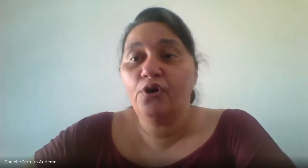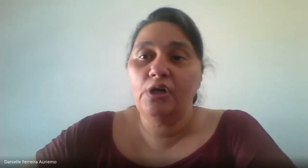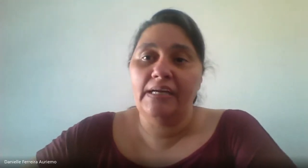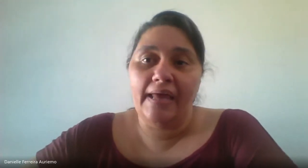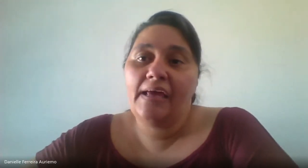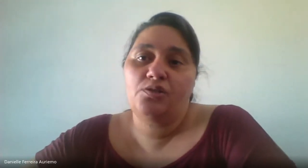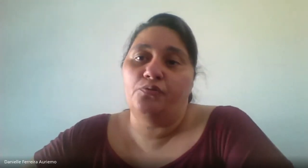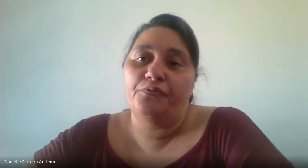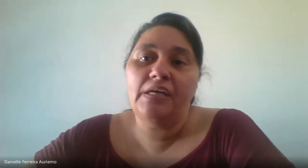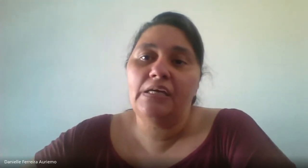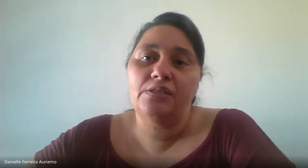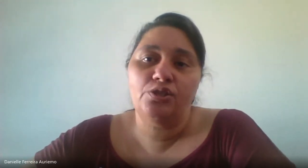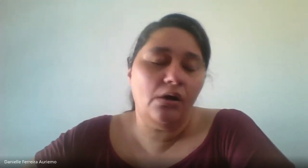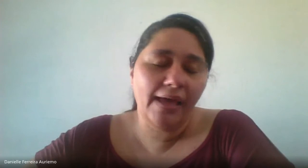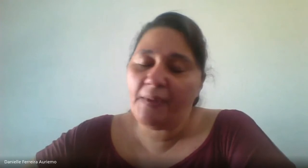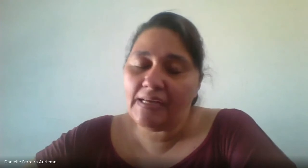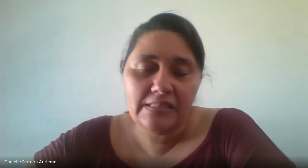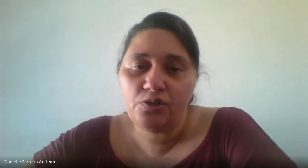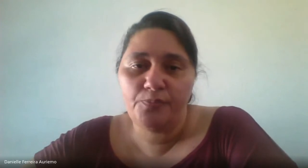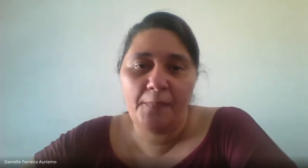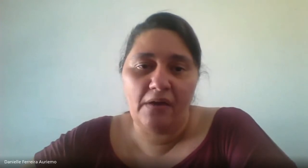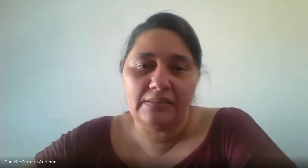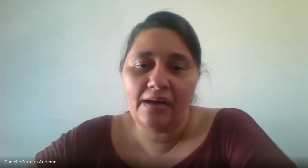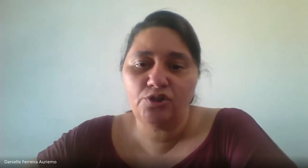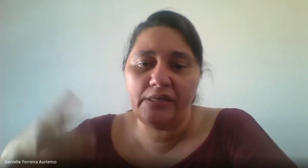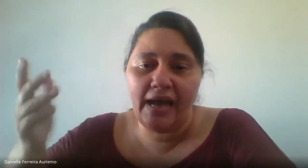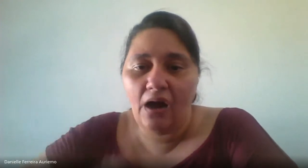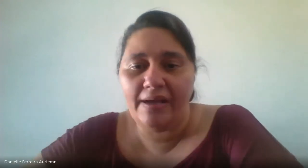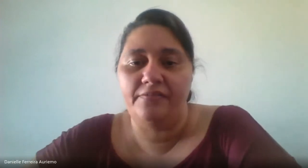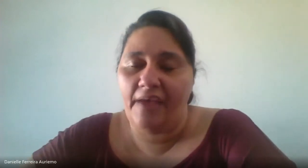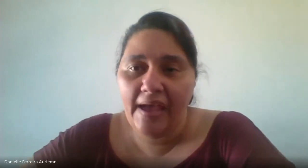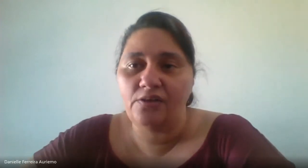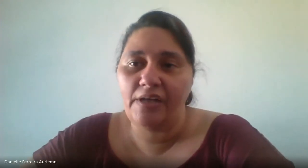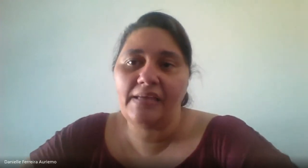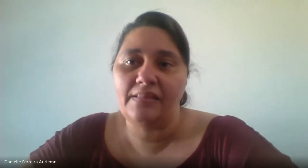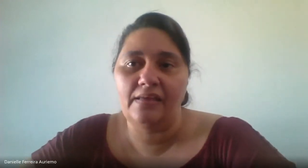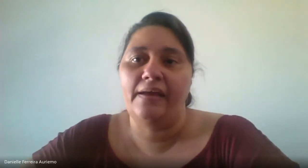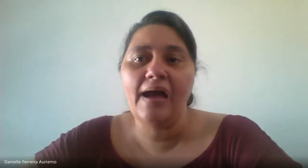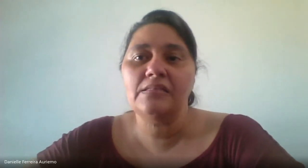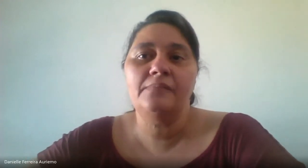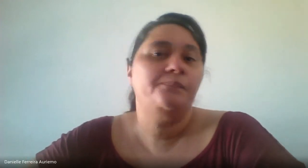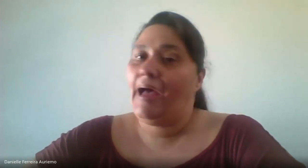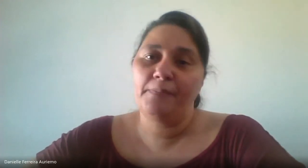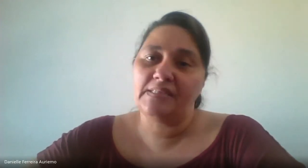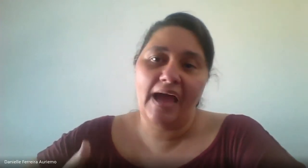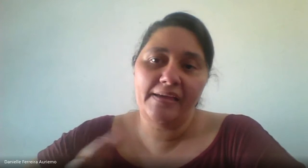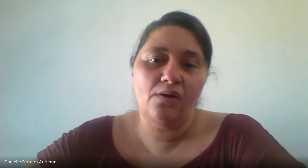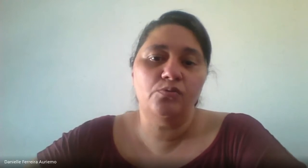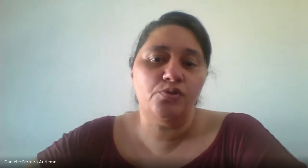Folha, né? Surfite Qualquer pedacinho de papel Até o jornal aí velho, né? Que tem em casa